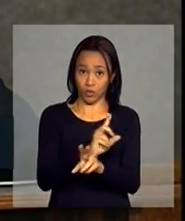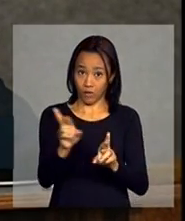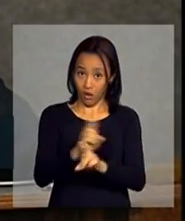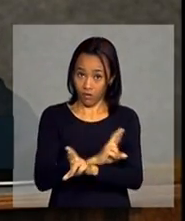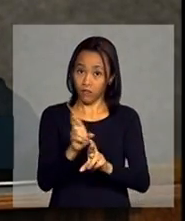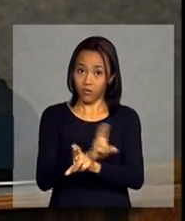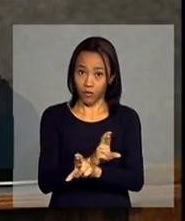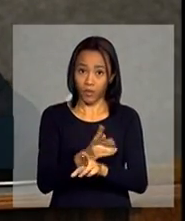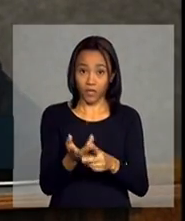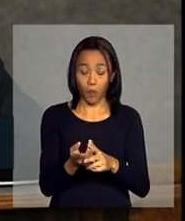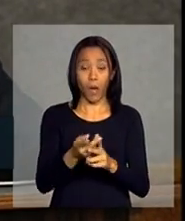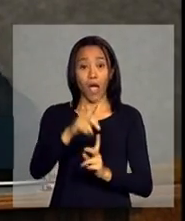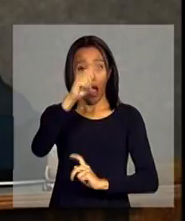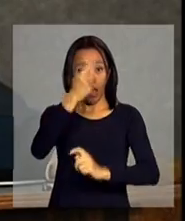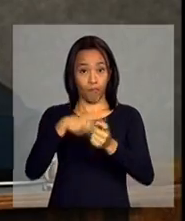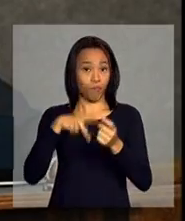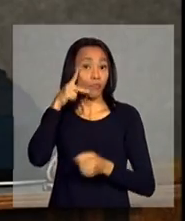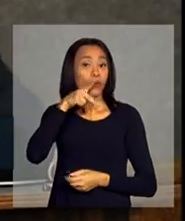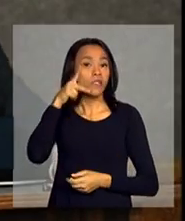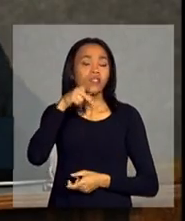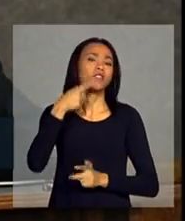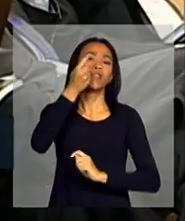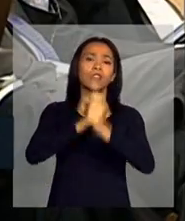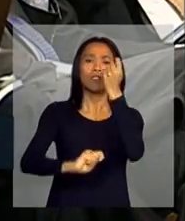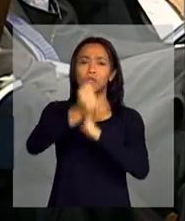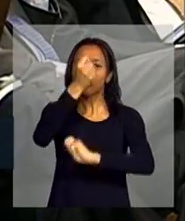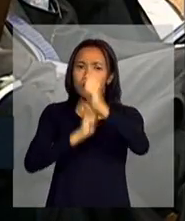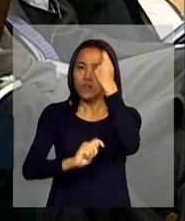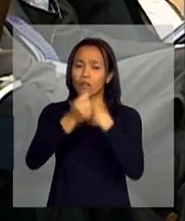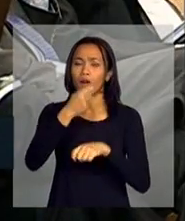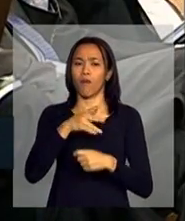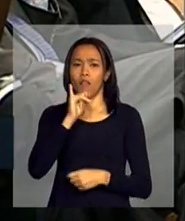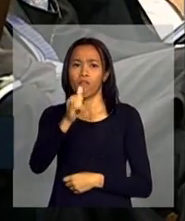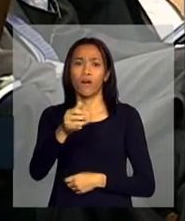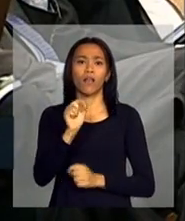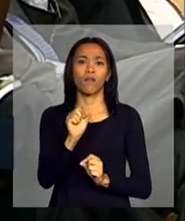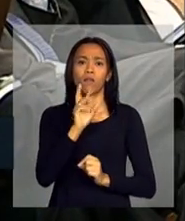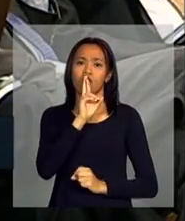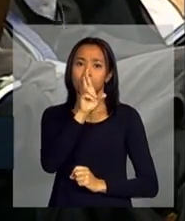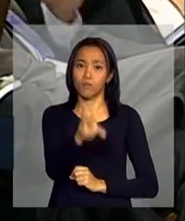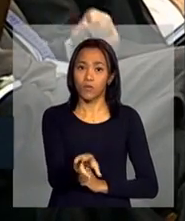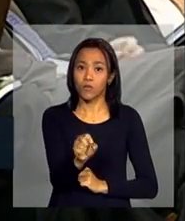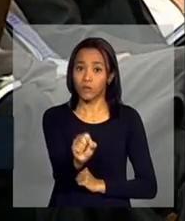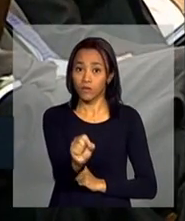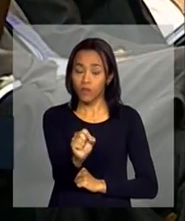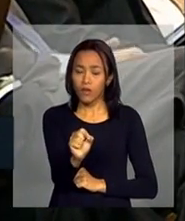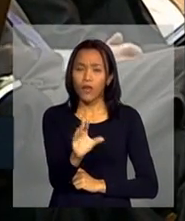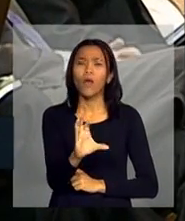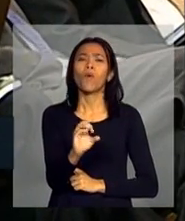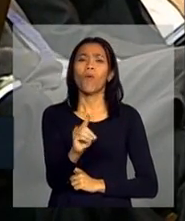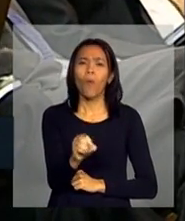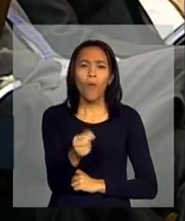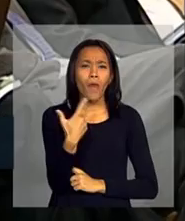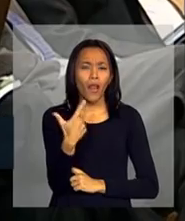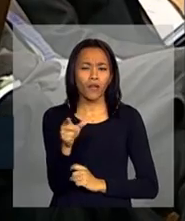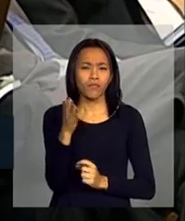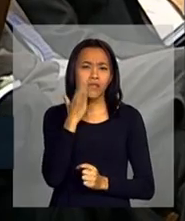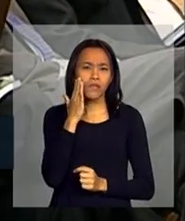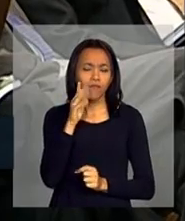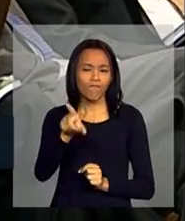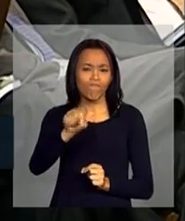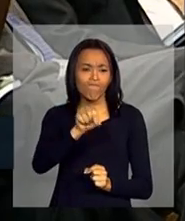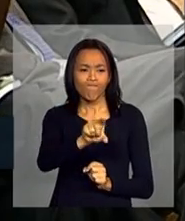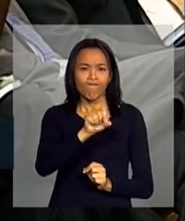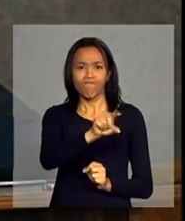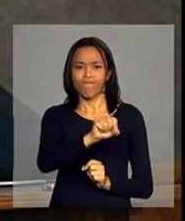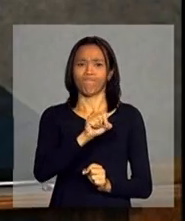industrial. Quer dizer, a política industrial, em geral, o resultado, em geral, dela, como ela é seletiva, geral, quer dizer,